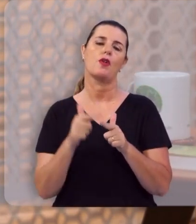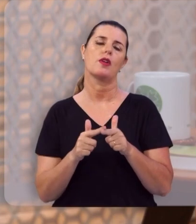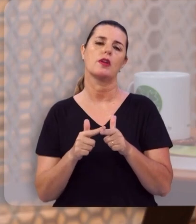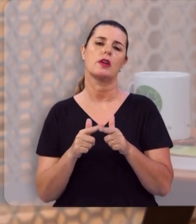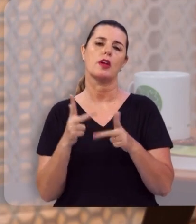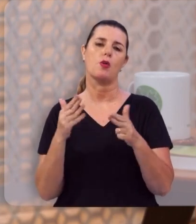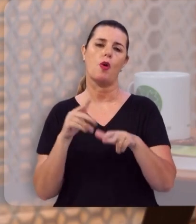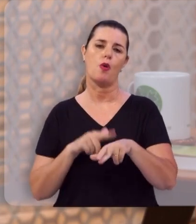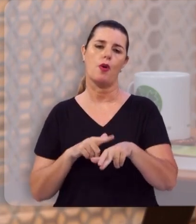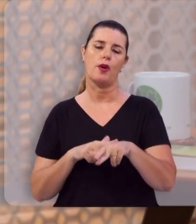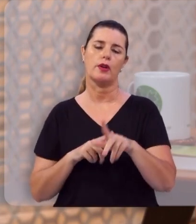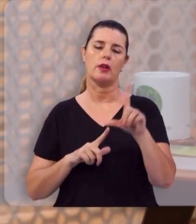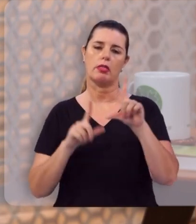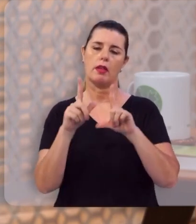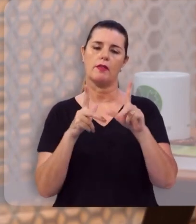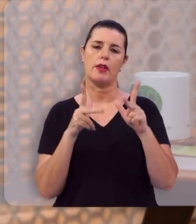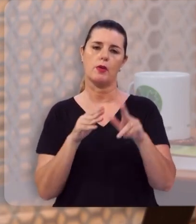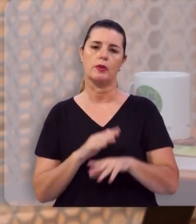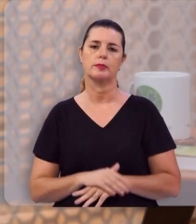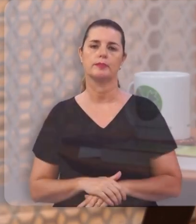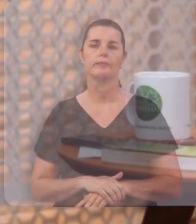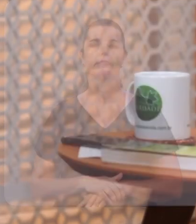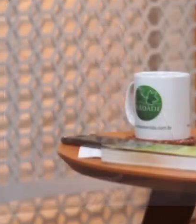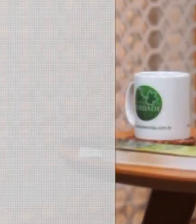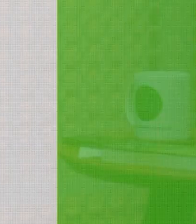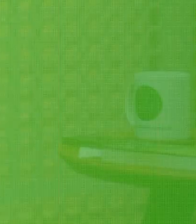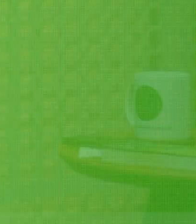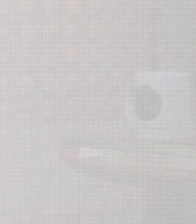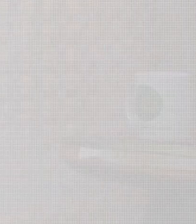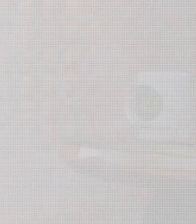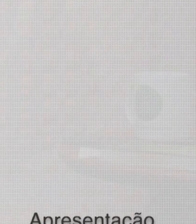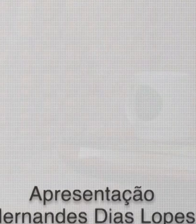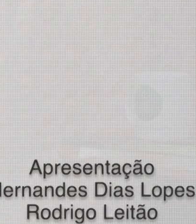aqui de volta, nesse mesmo horário e nesse mesmo canal.